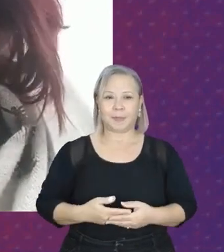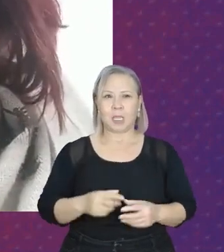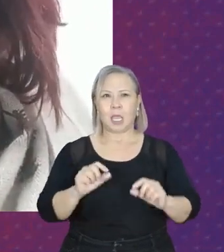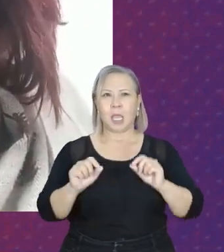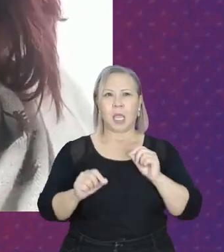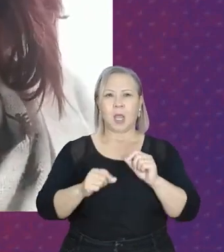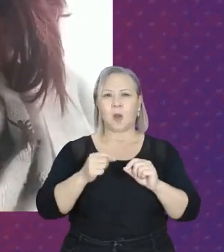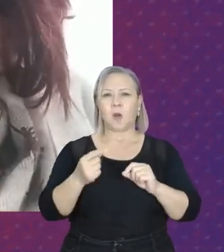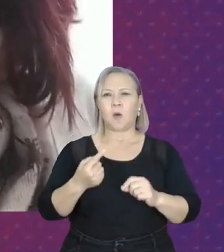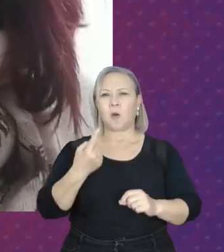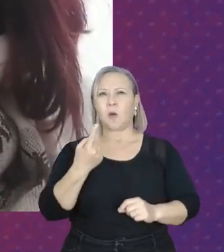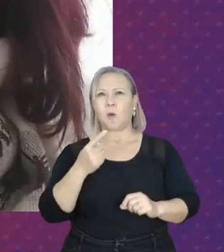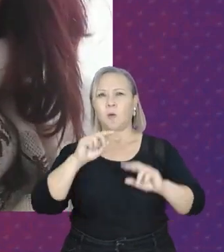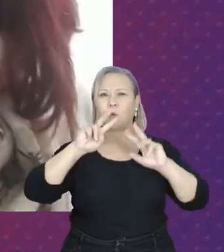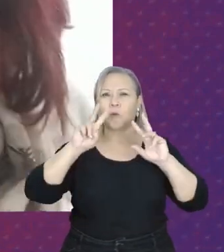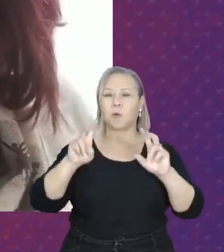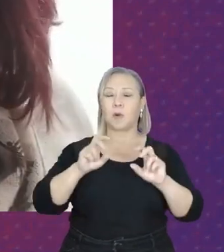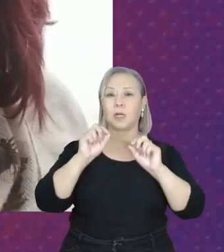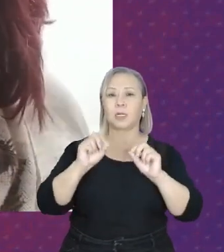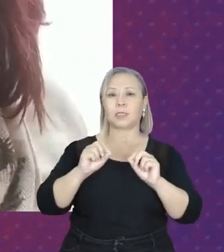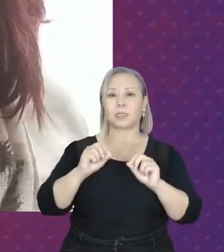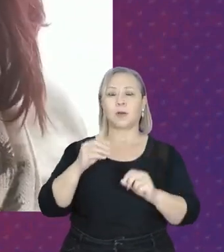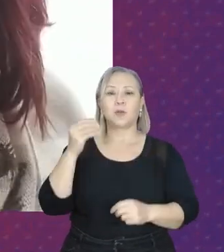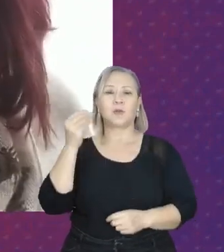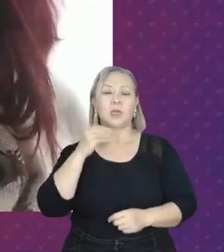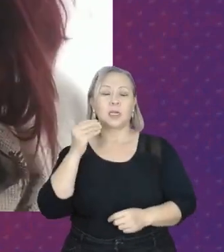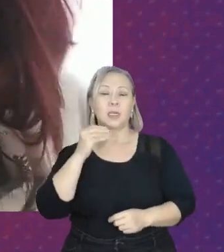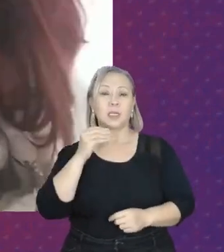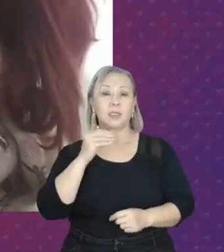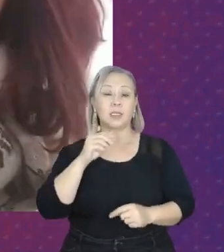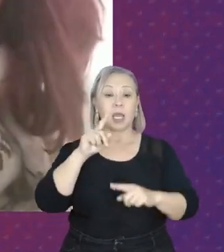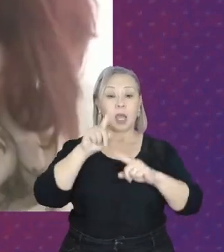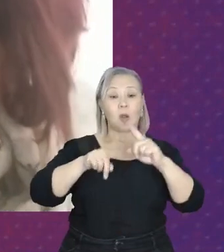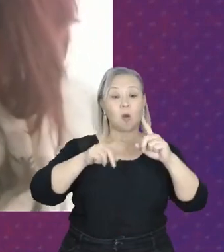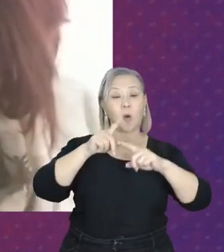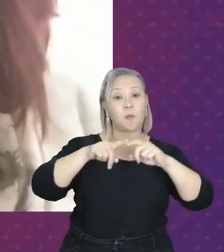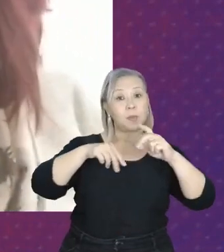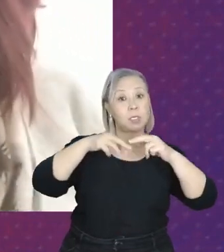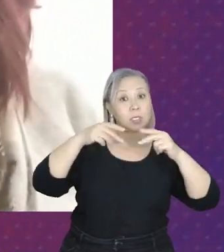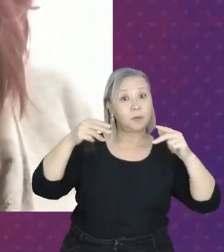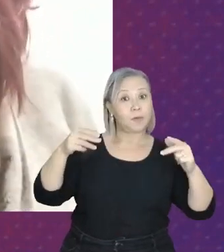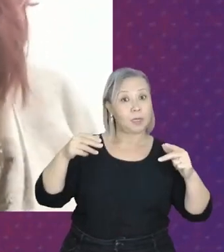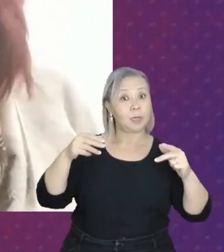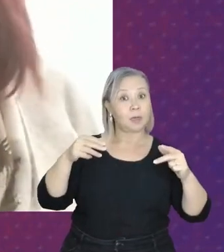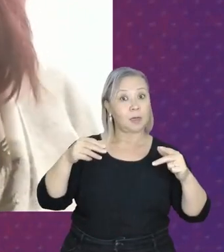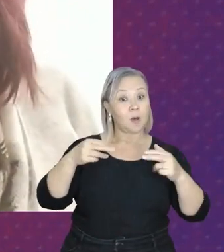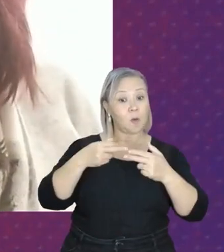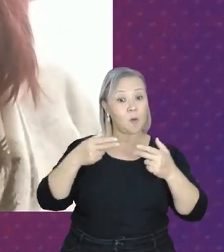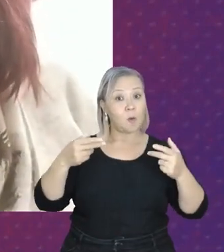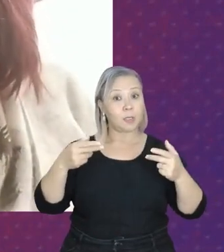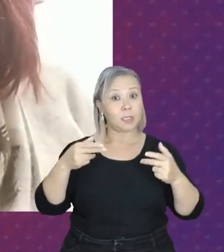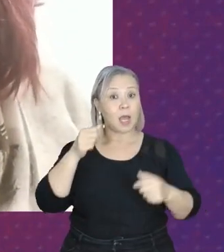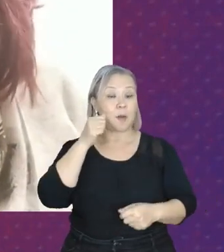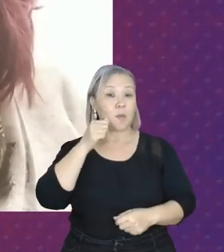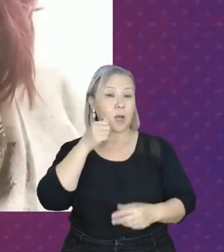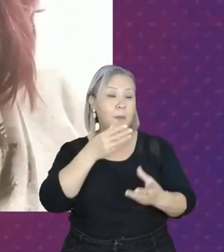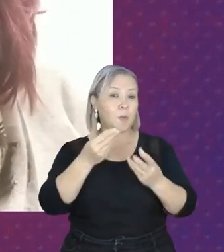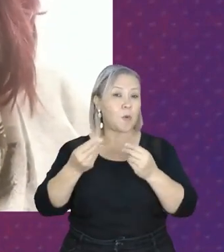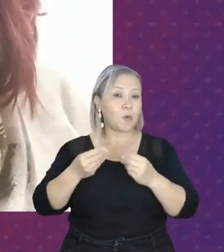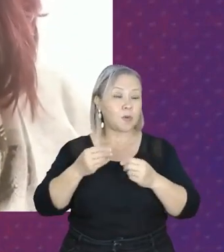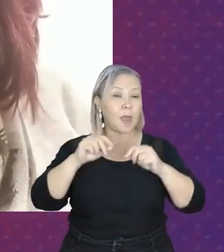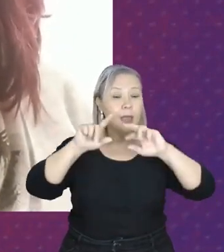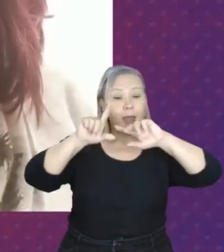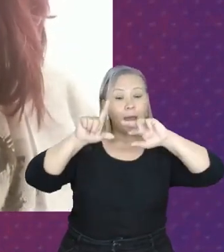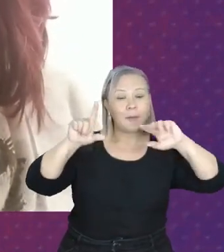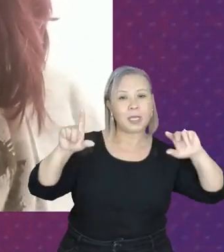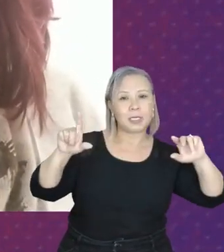fator que nos desvaloriza e objetifica a mulher muito, que é a mídia. A mídia nos